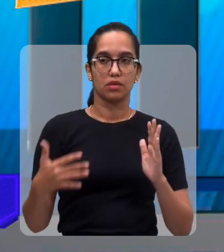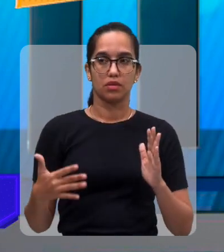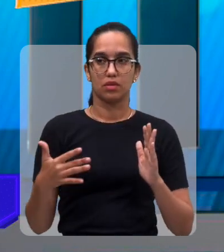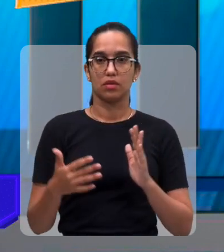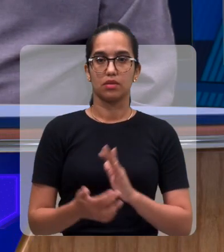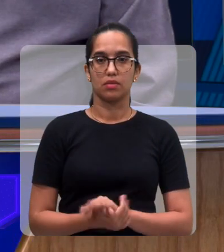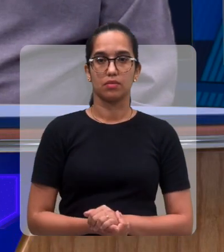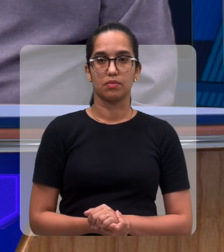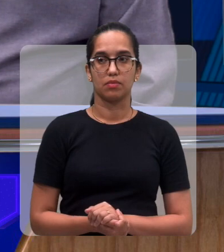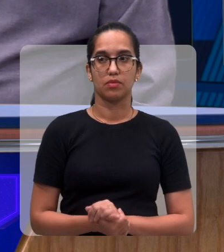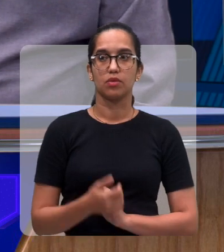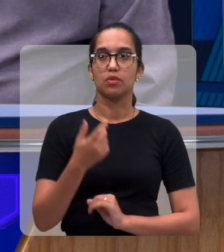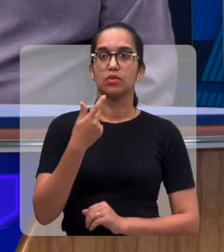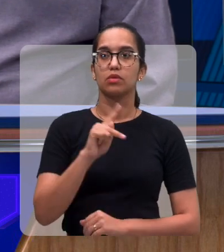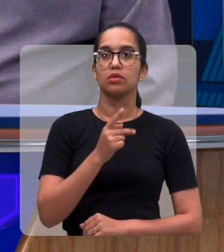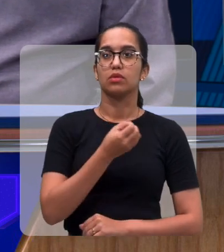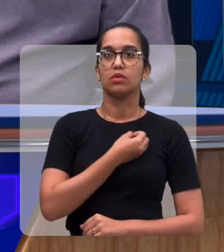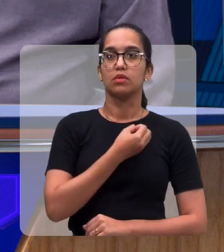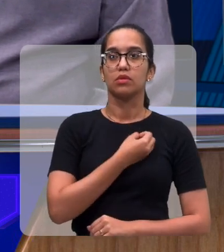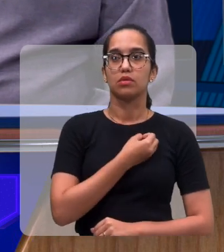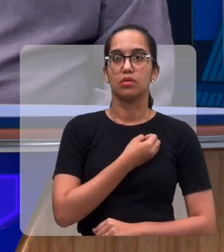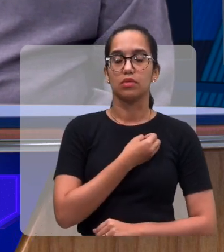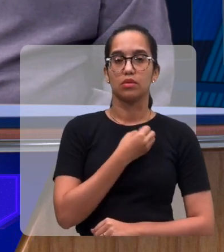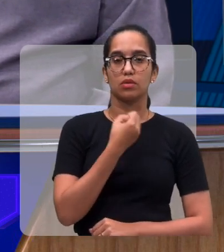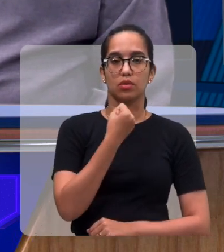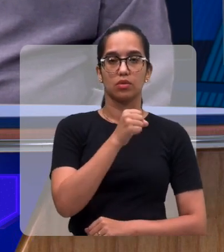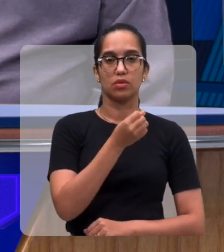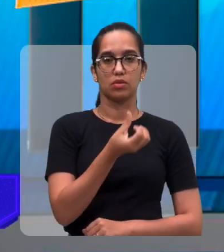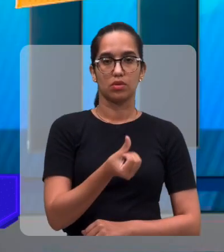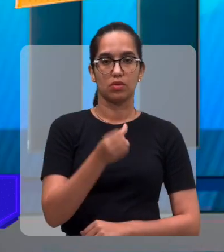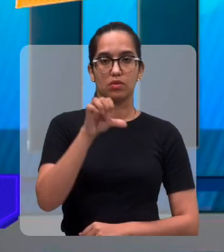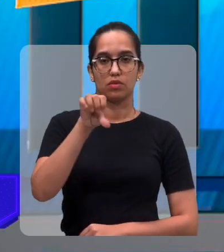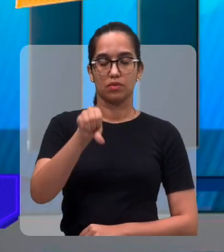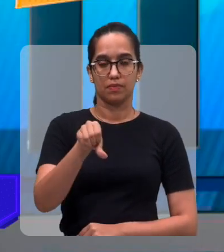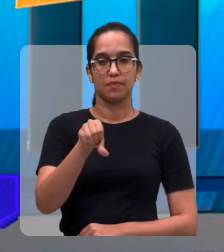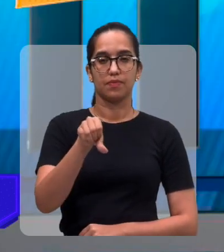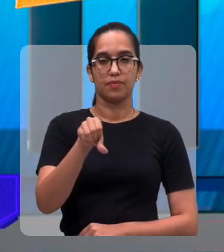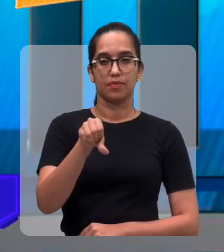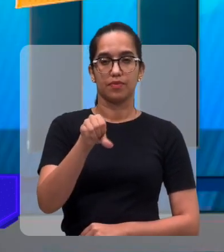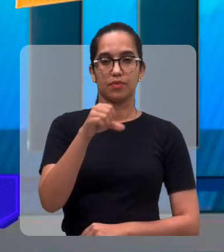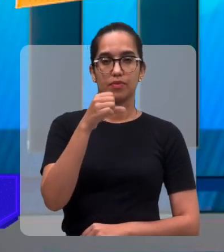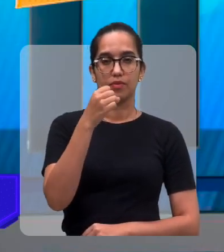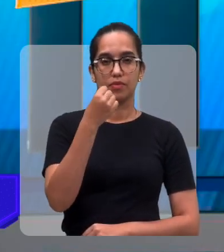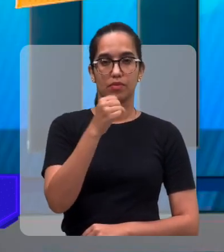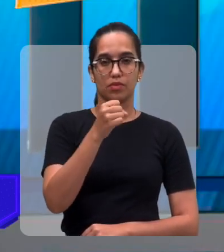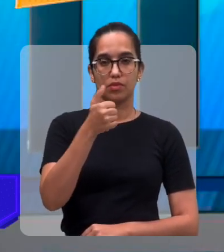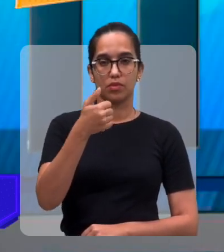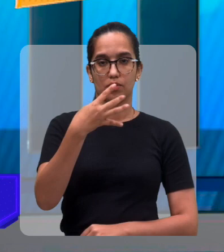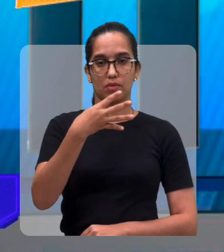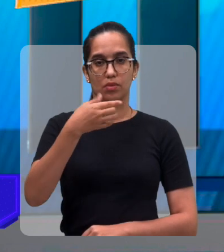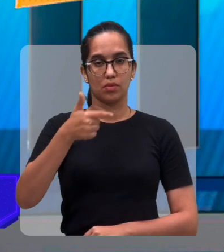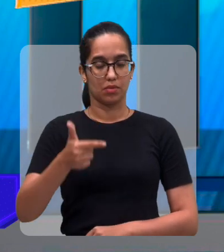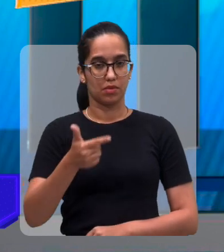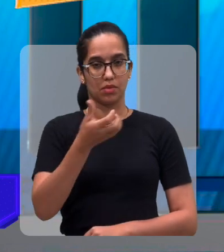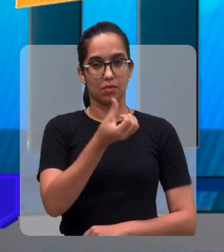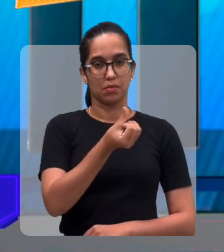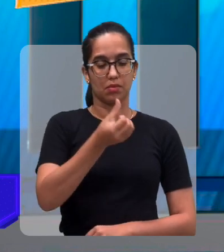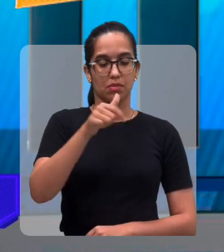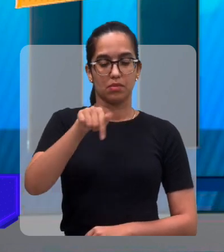garanto que vai ser um evento muito bom. o seu telefone aí? O meu telefone é o 86-9-8142